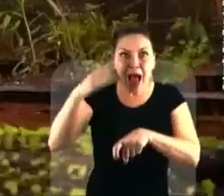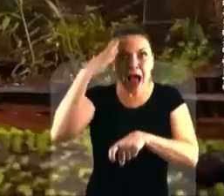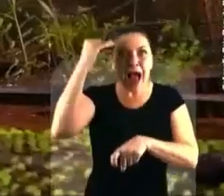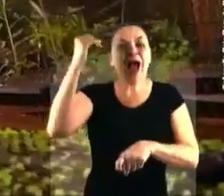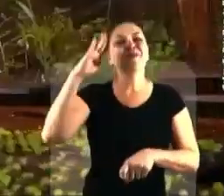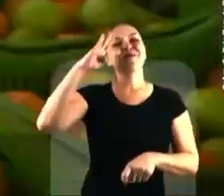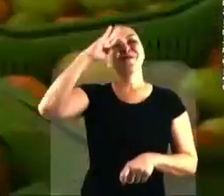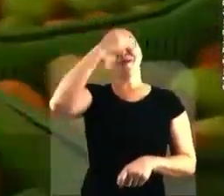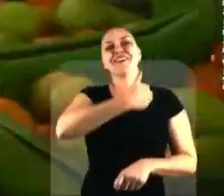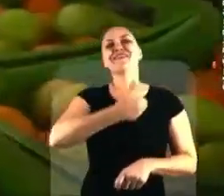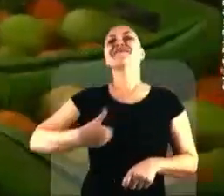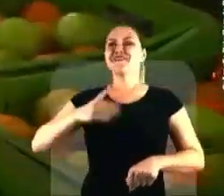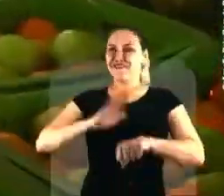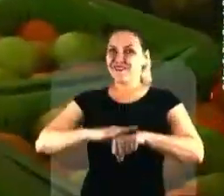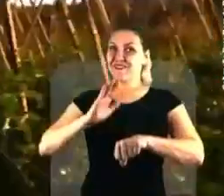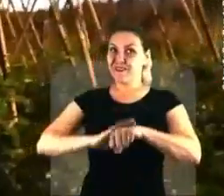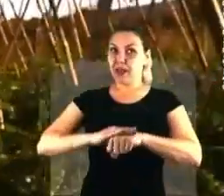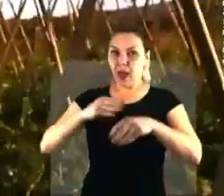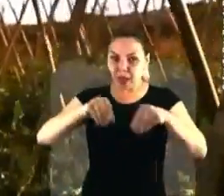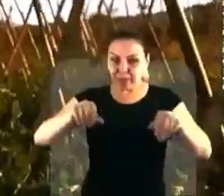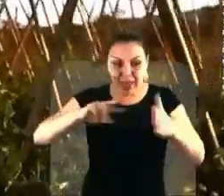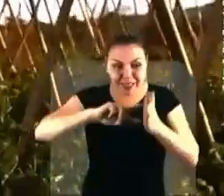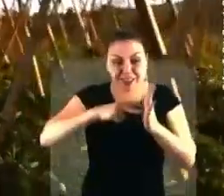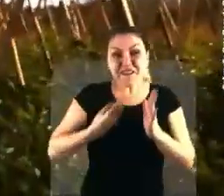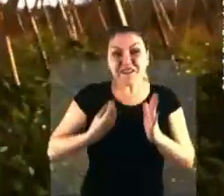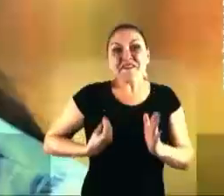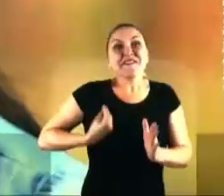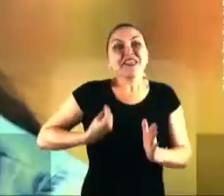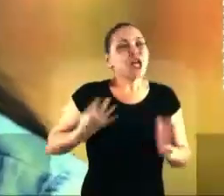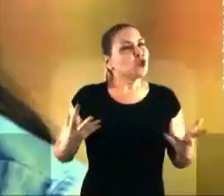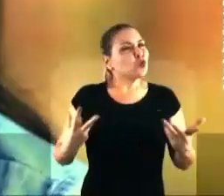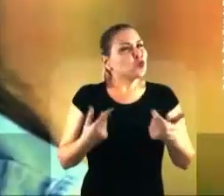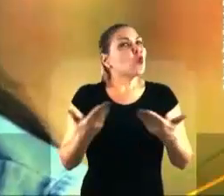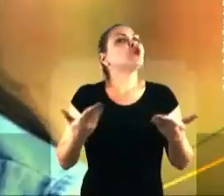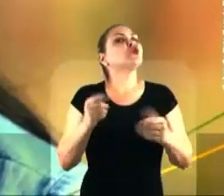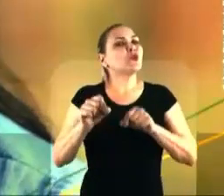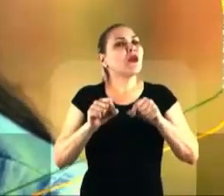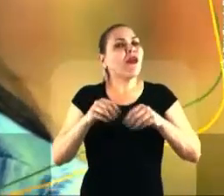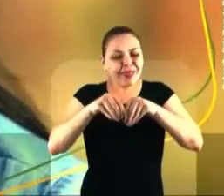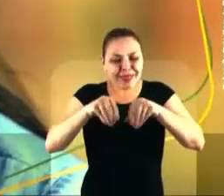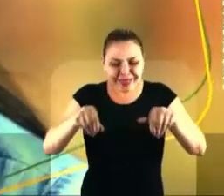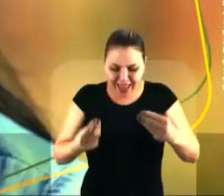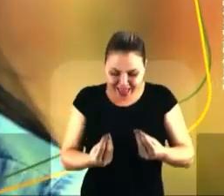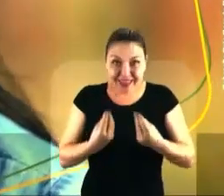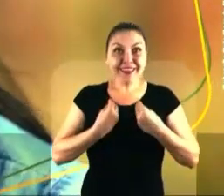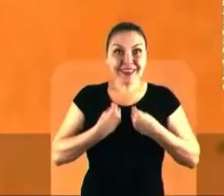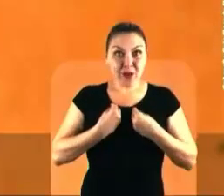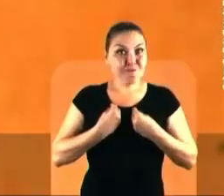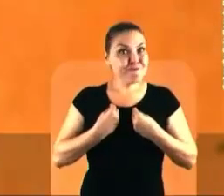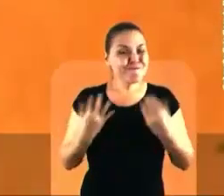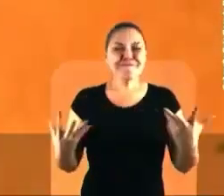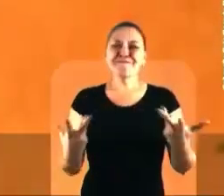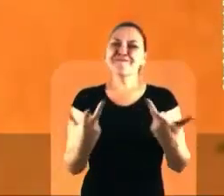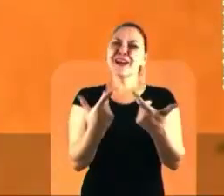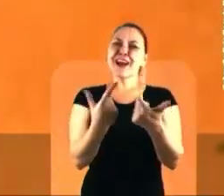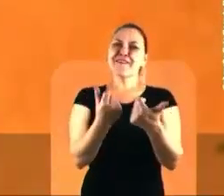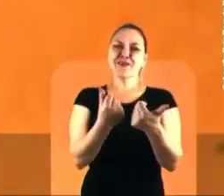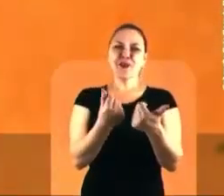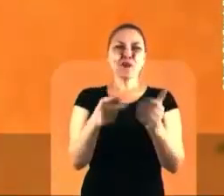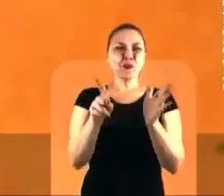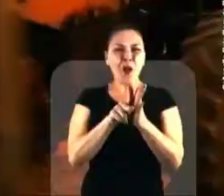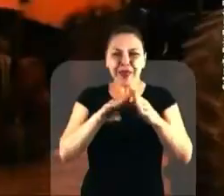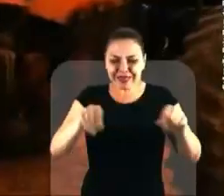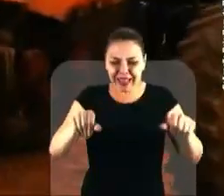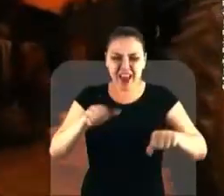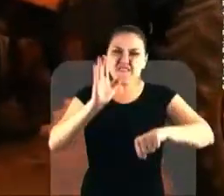agro no governo Bolsonaro. A terra é vida, né? Tudo que a gente tem hoje veio dela, veio da terra. Não é maravilhoso você